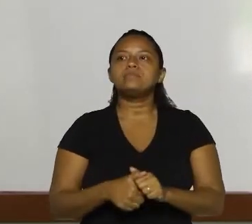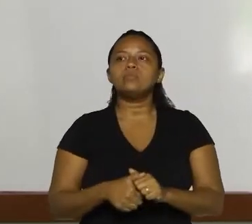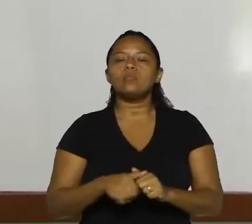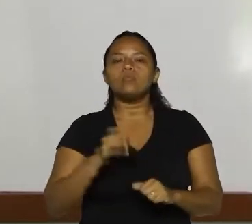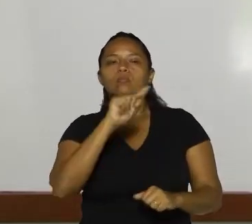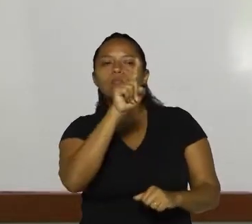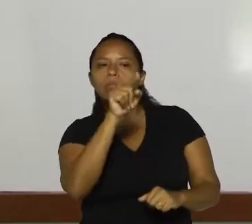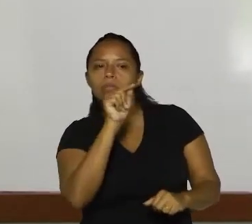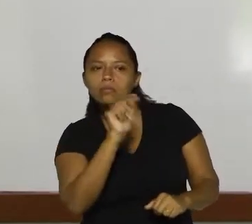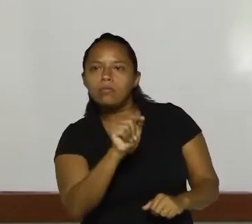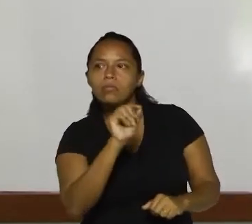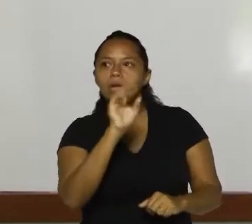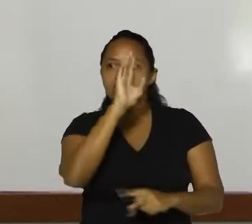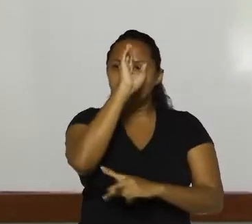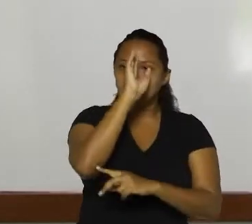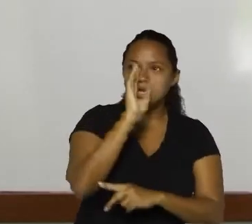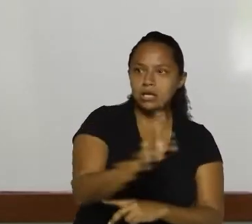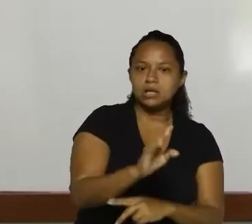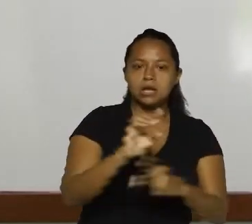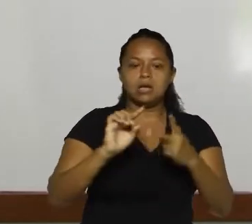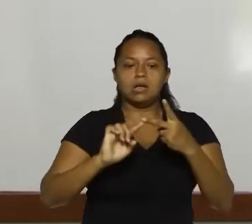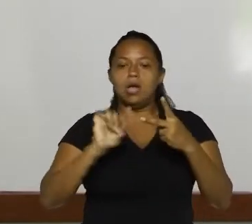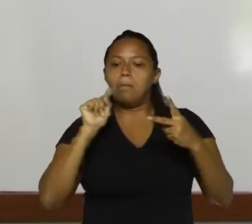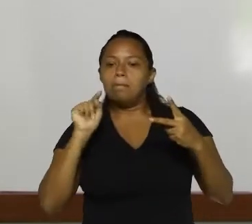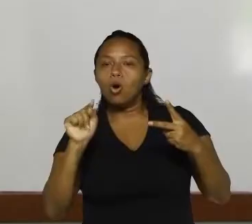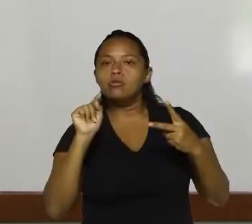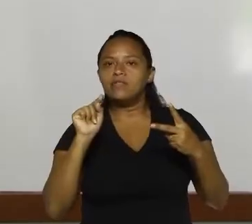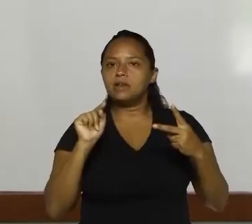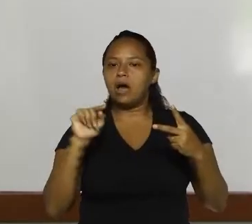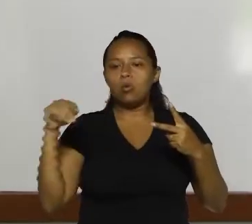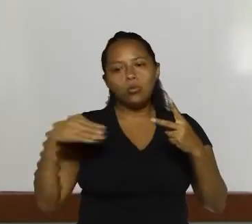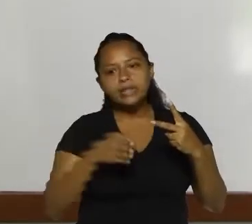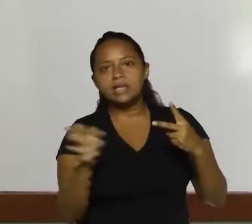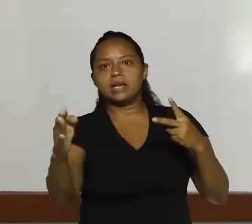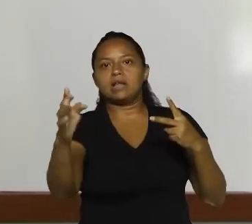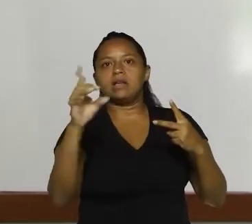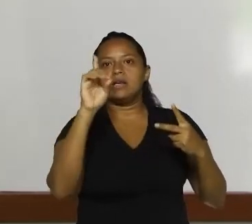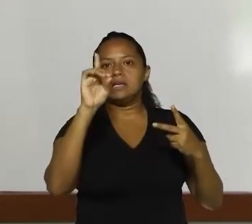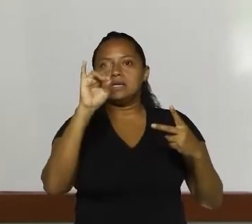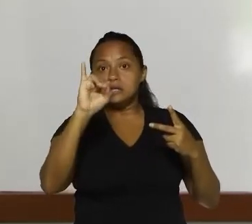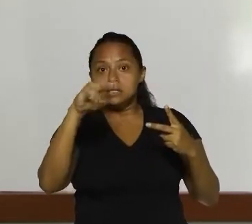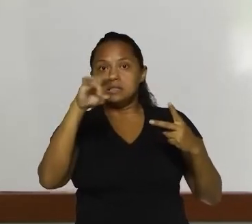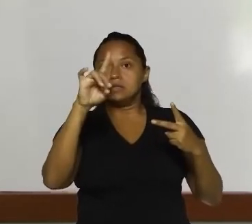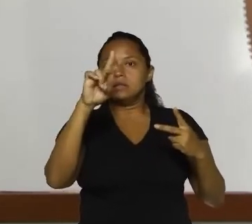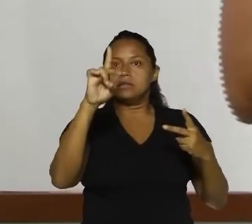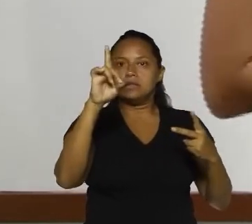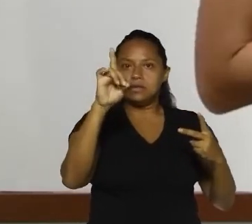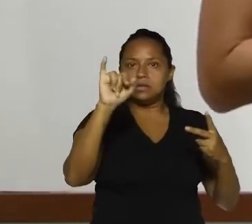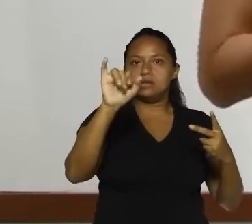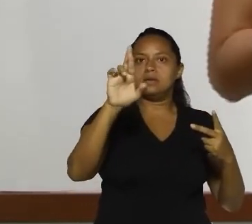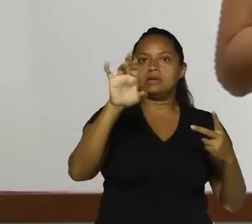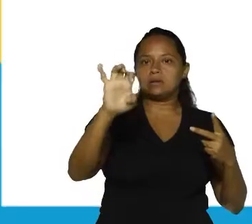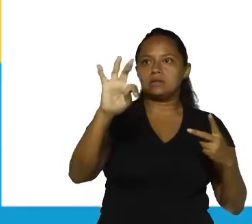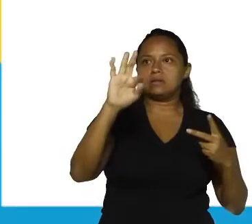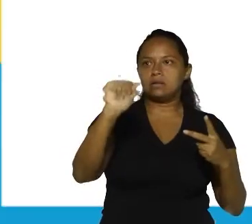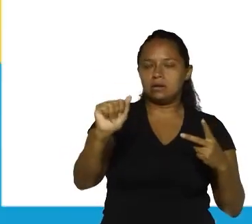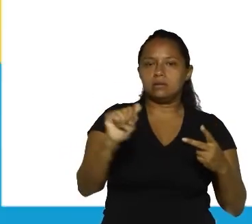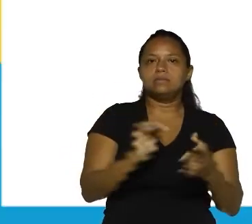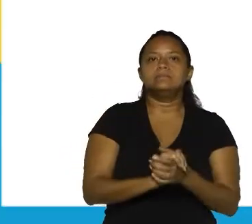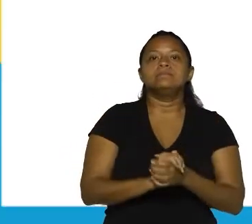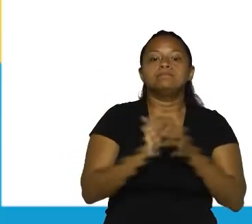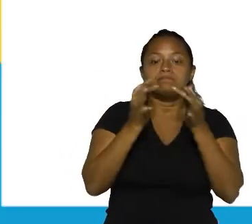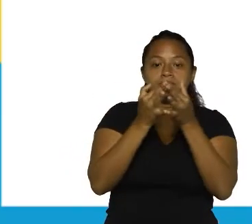interrogação, direta. Ponto final, indireta. Ok? Com relação à frase